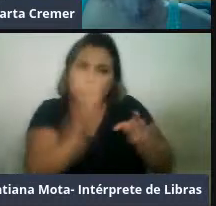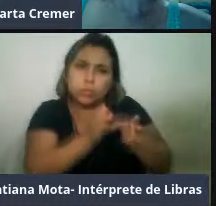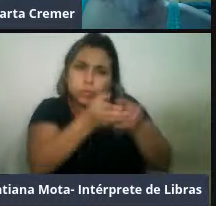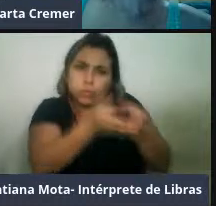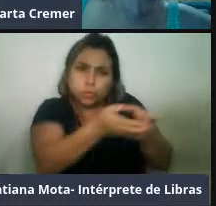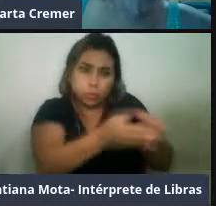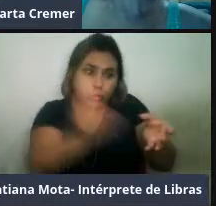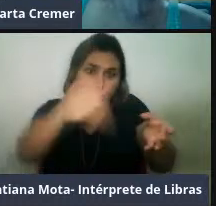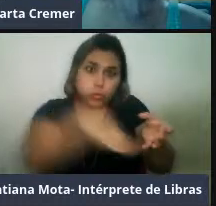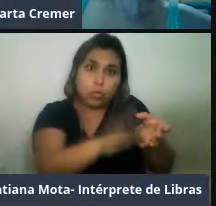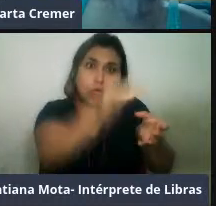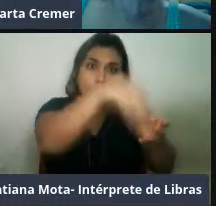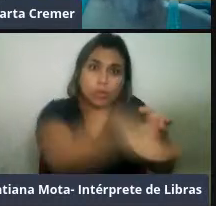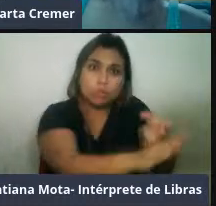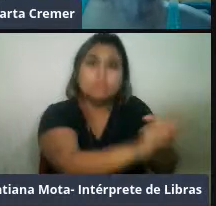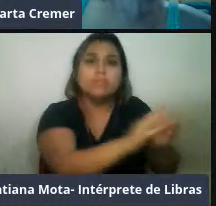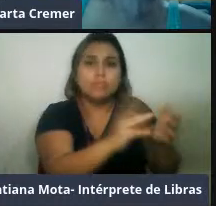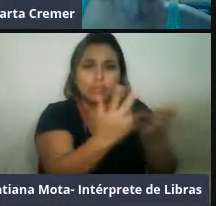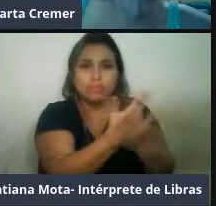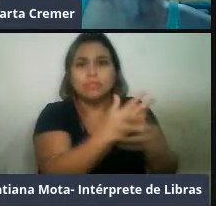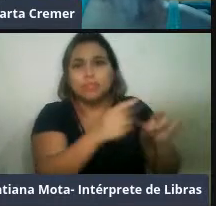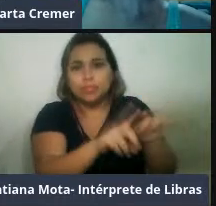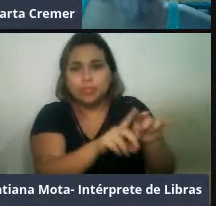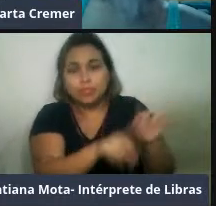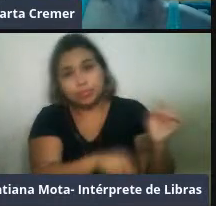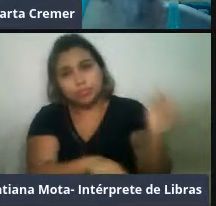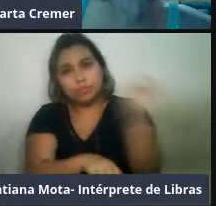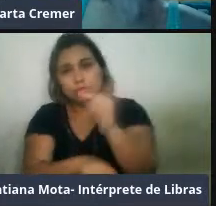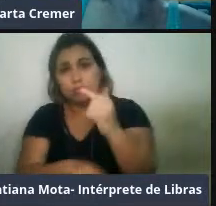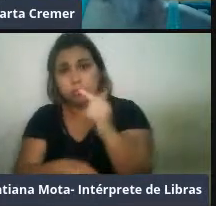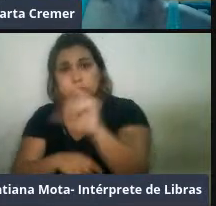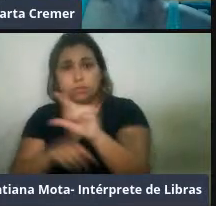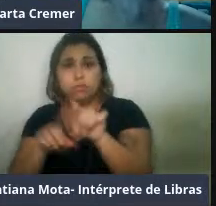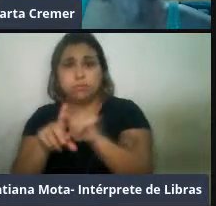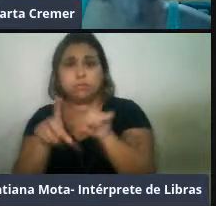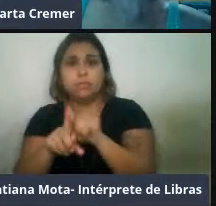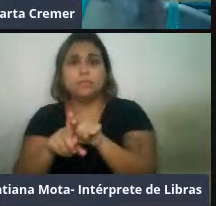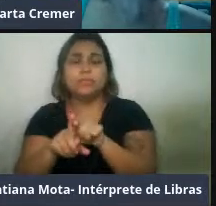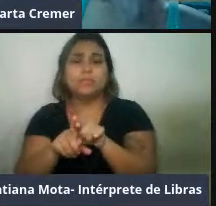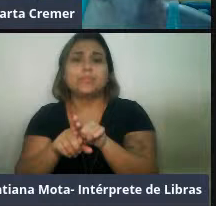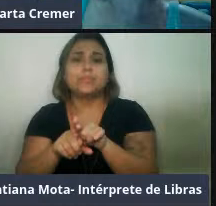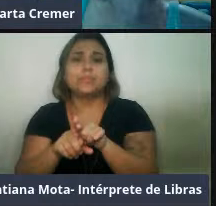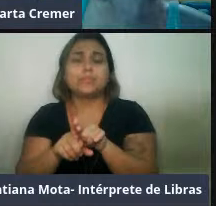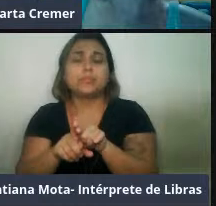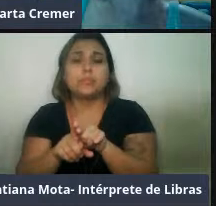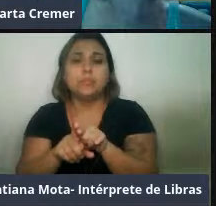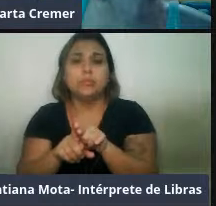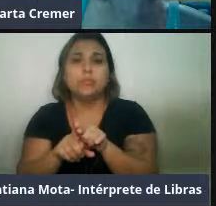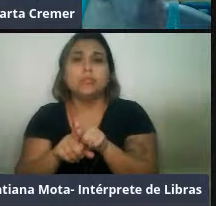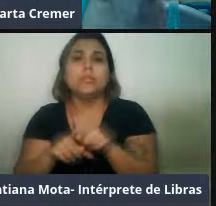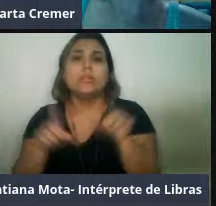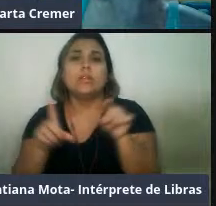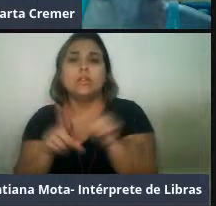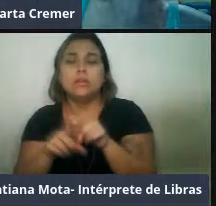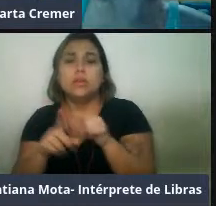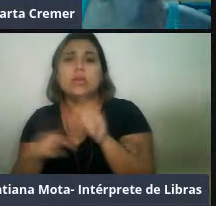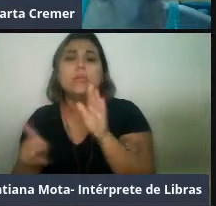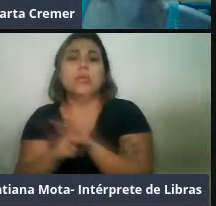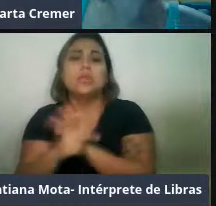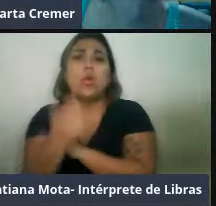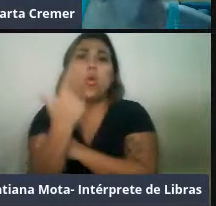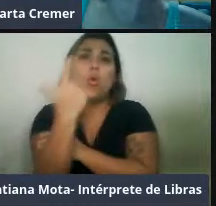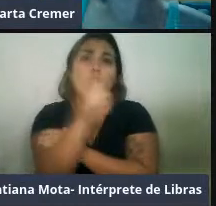e o golfinho pintado pan-tropical, né, que é a atenuata, que é uma outra espécie, que sobrepõe em parte com a frontalis, né,